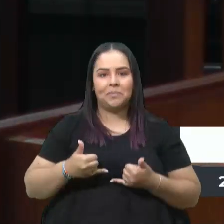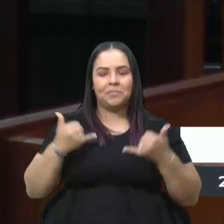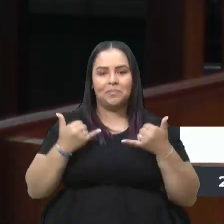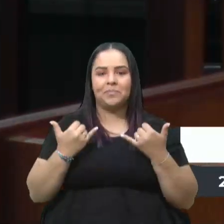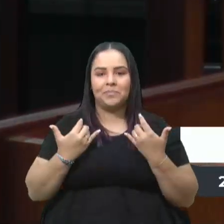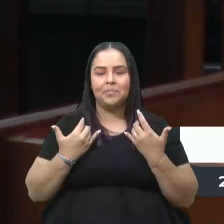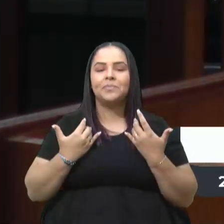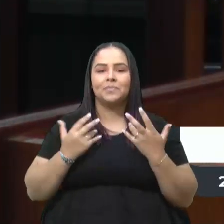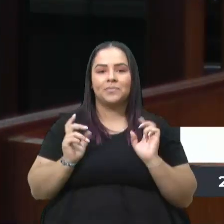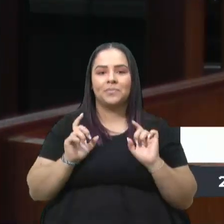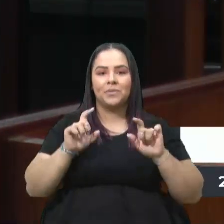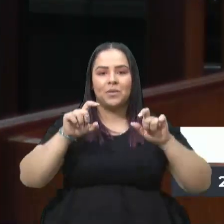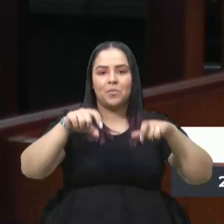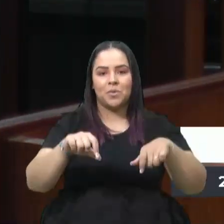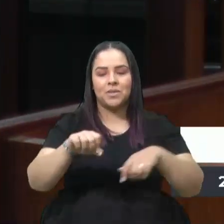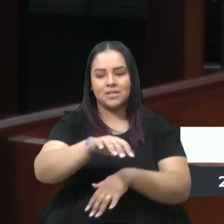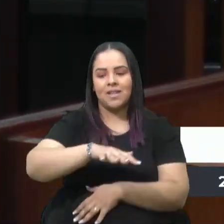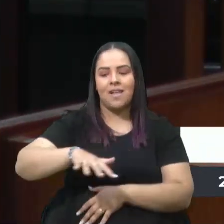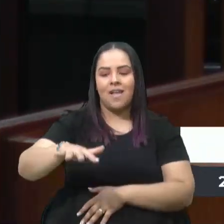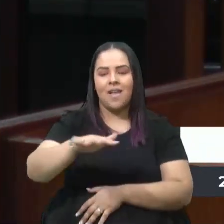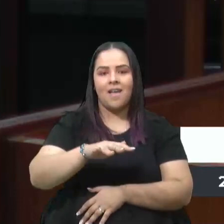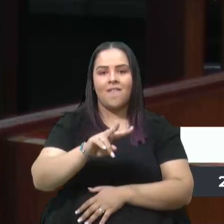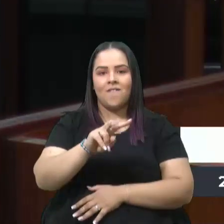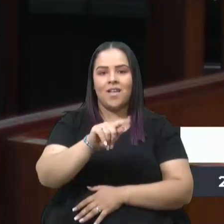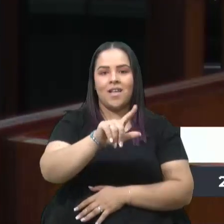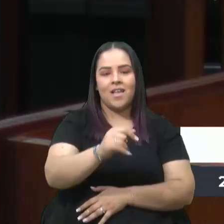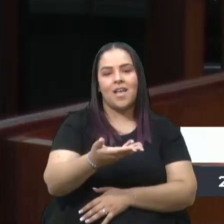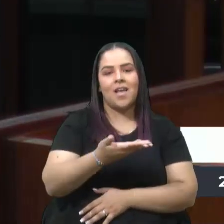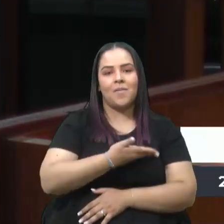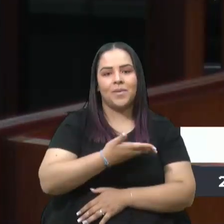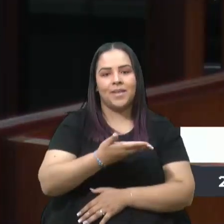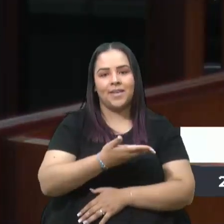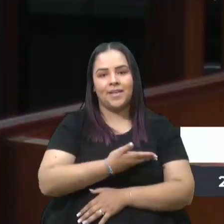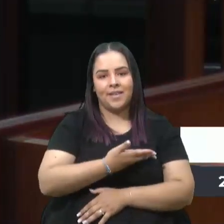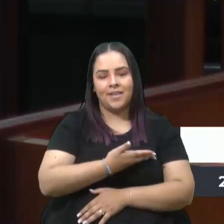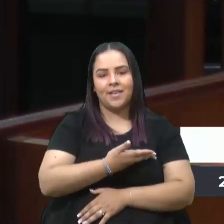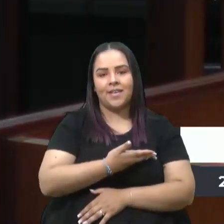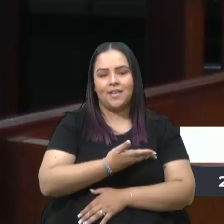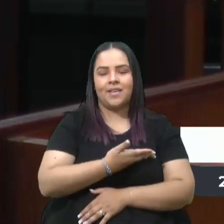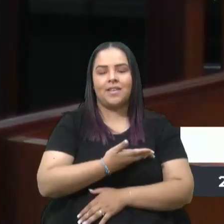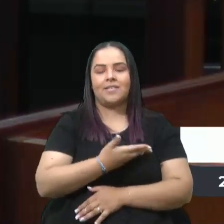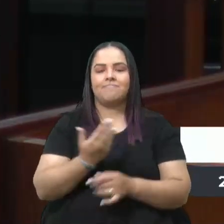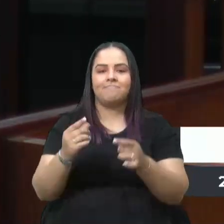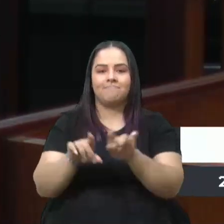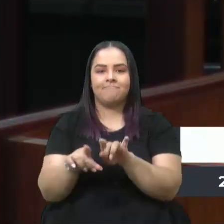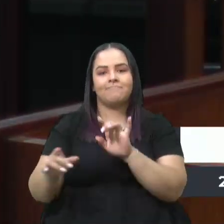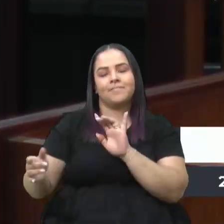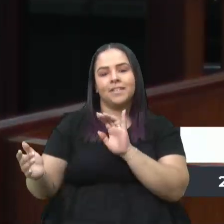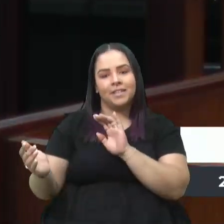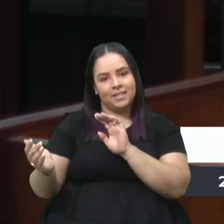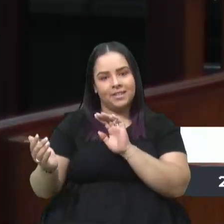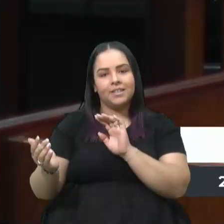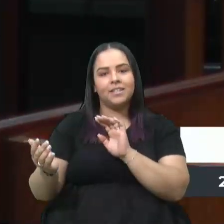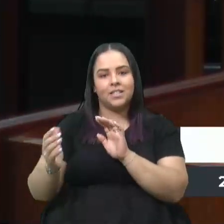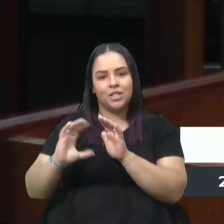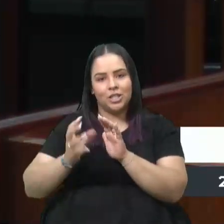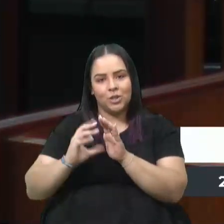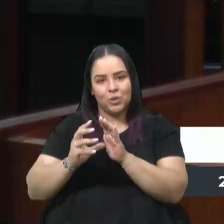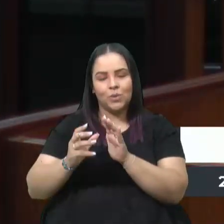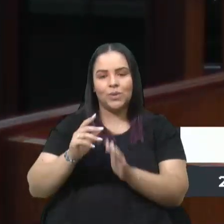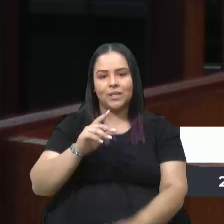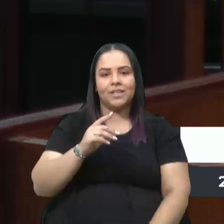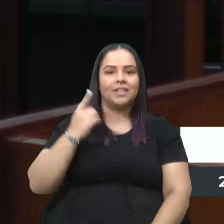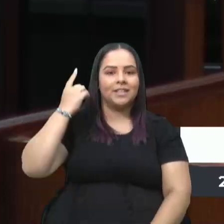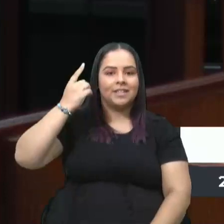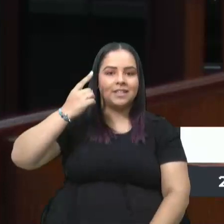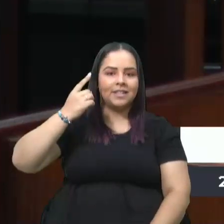assumir esse espaço na vaga da minha amiga e companheira de partido, Denise Pessoa, deputada